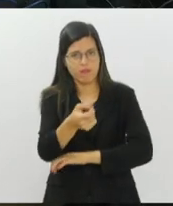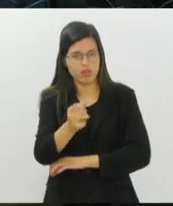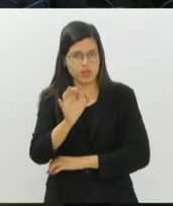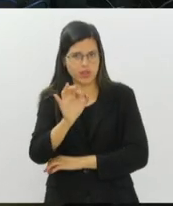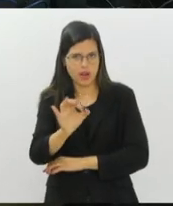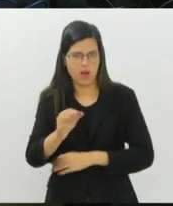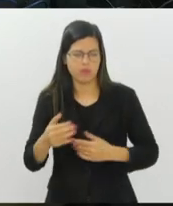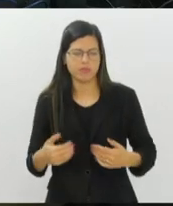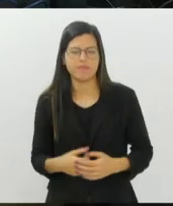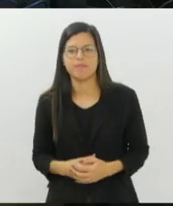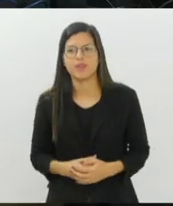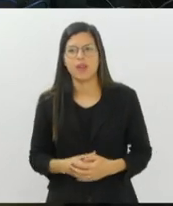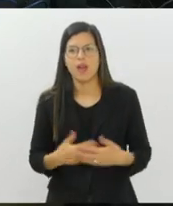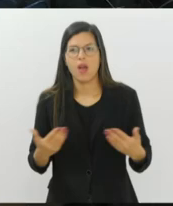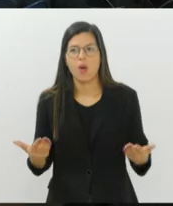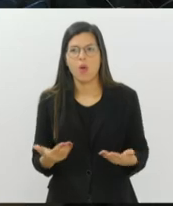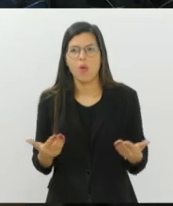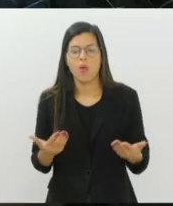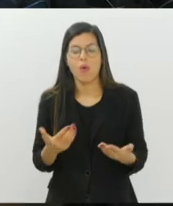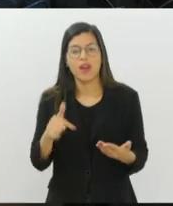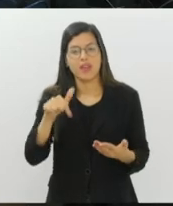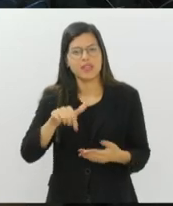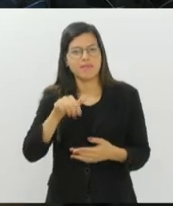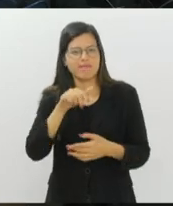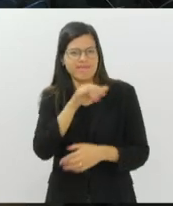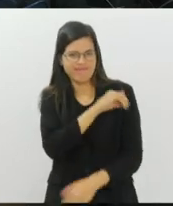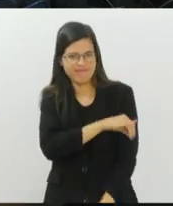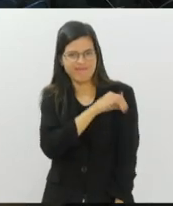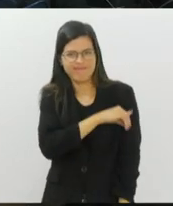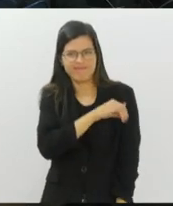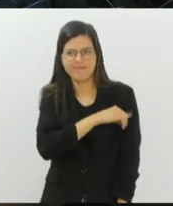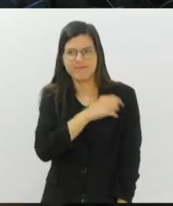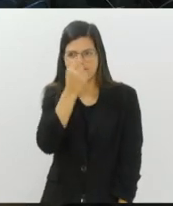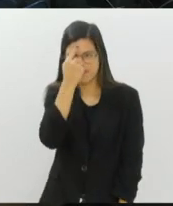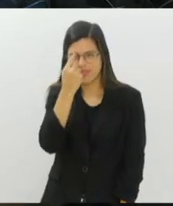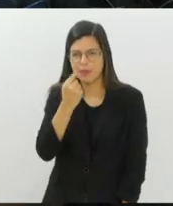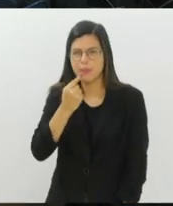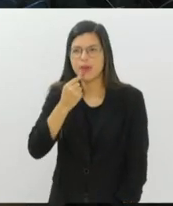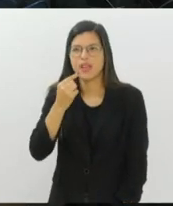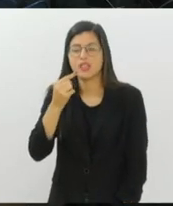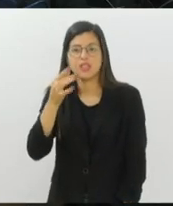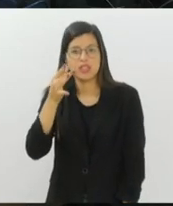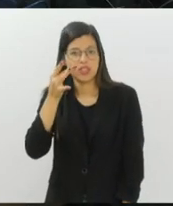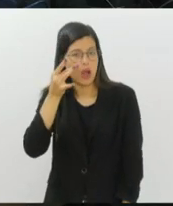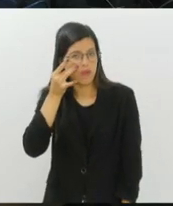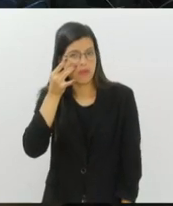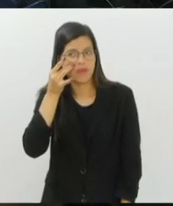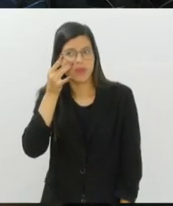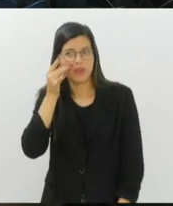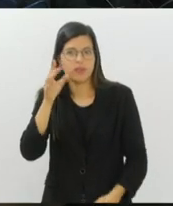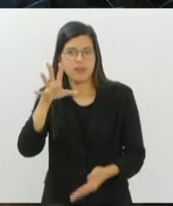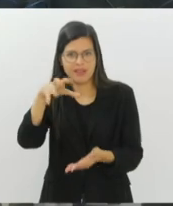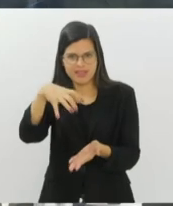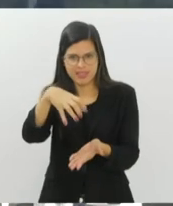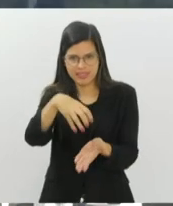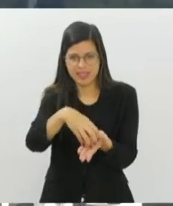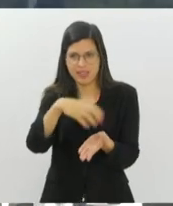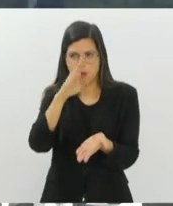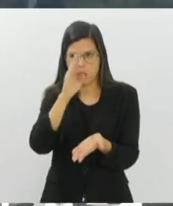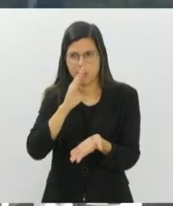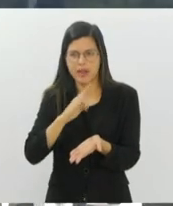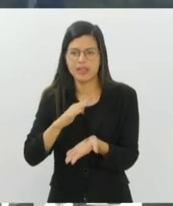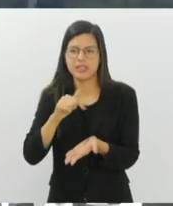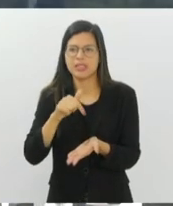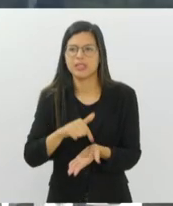nesse momento. Vamos ver agora como está o tempo aqui no Rio de Janeiro, sem imagens ao vivo aí da central do Brasil. O dia